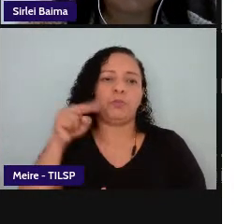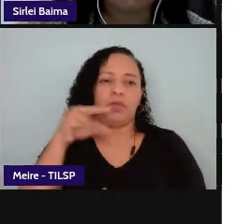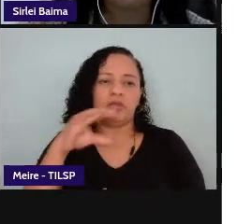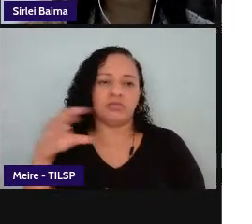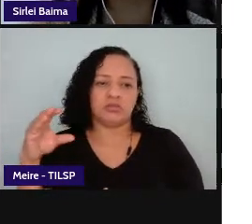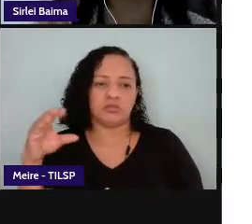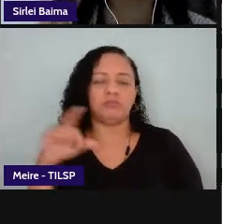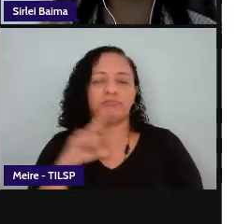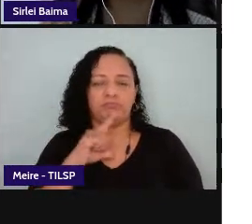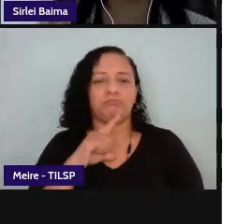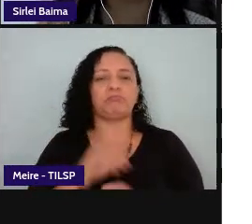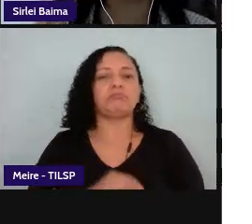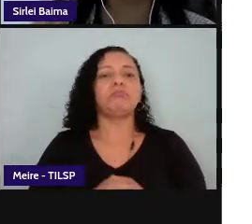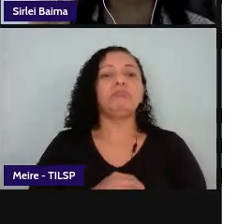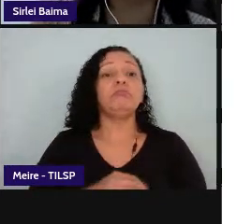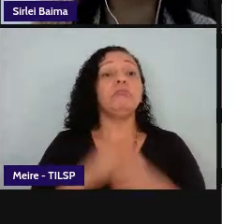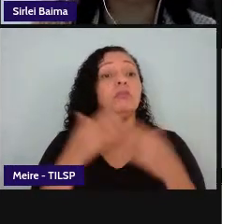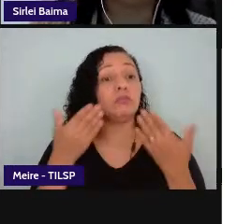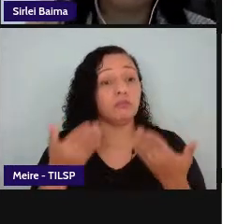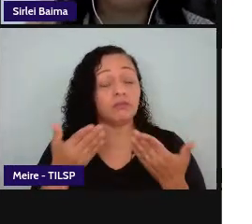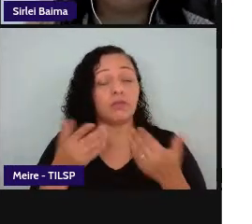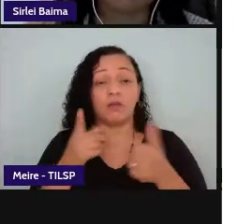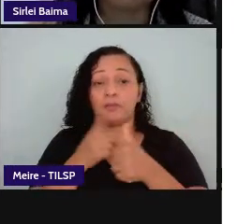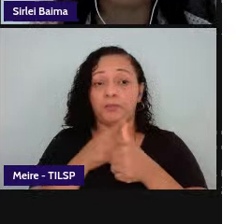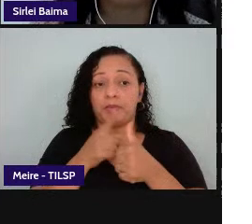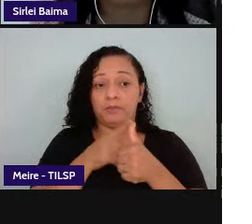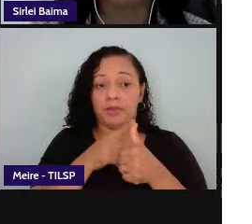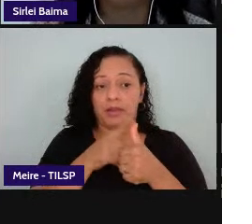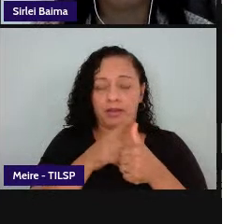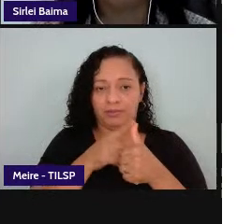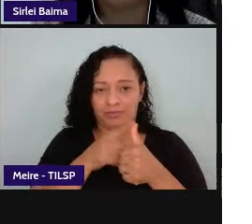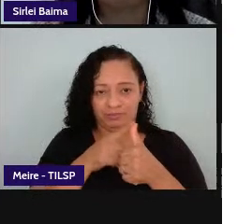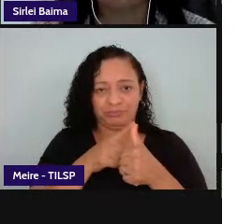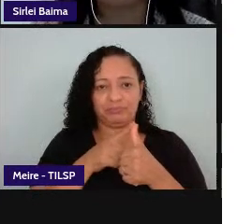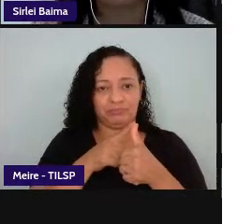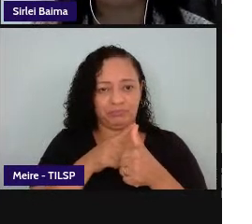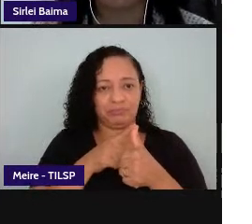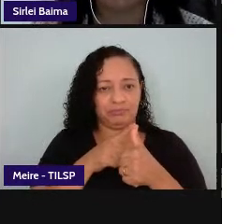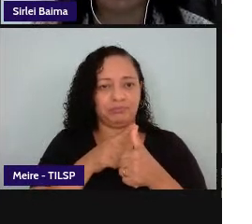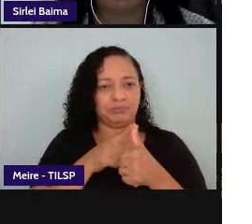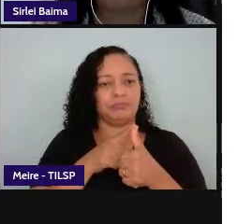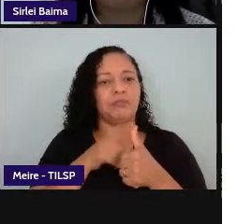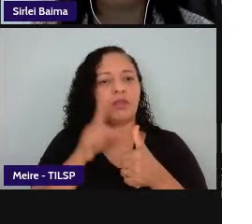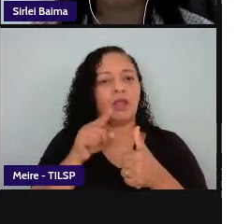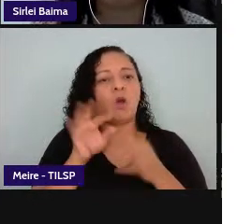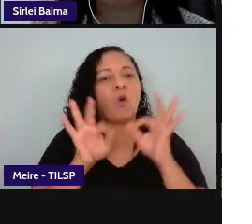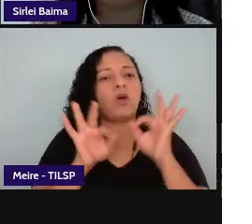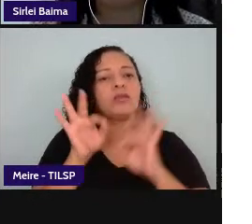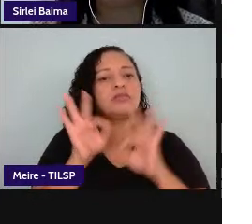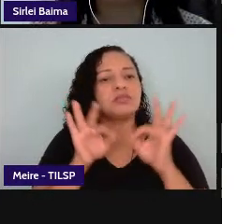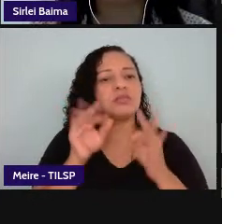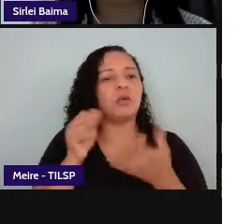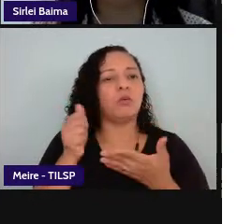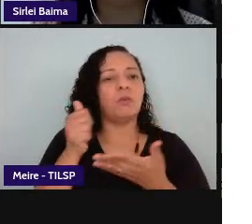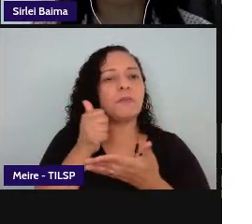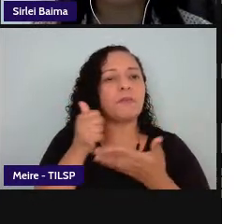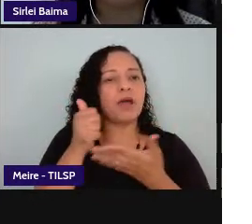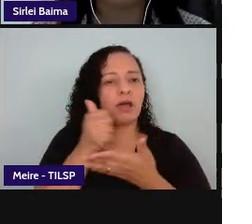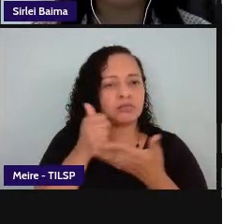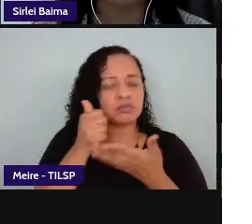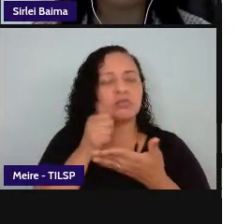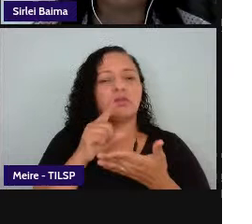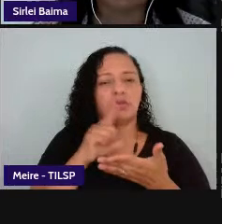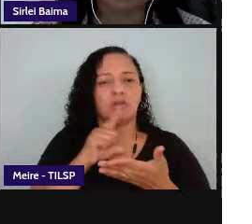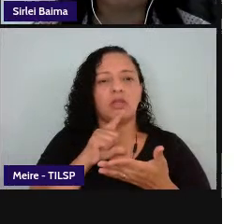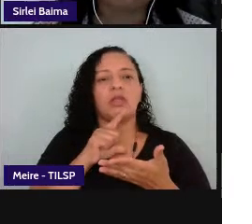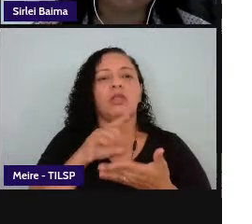e aí a gente chega num primeiro ponto de organização da base a base ela vem propondo os campos de